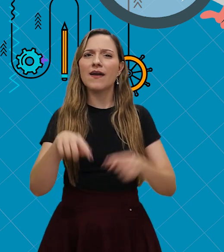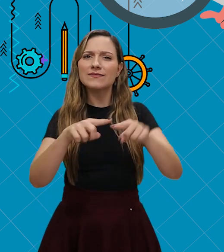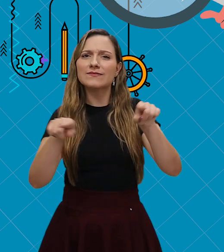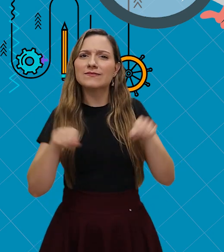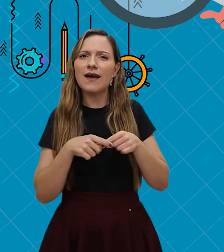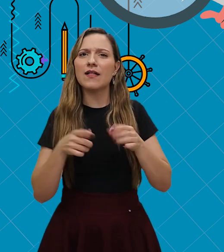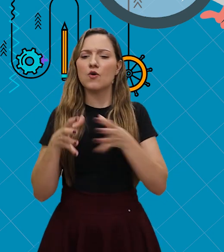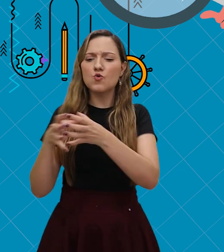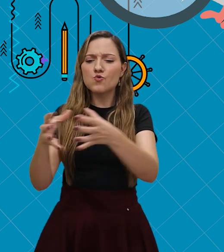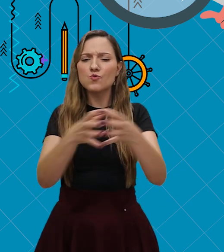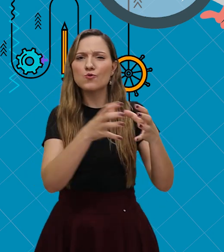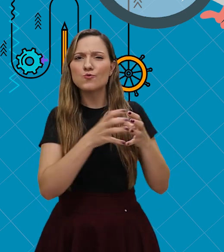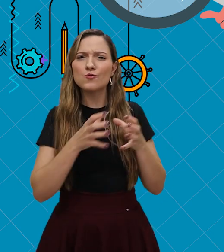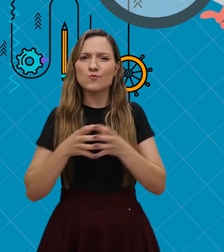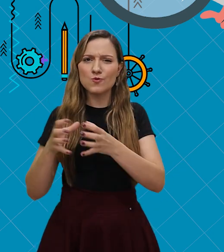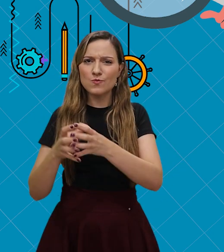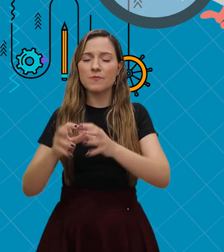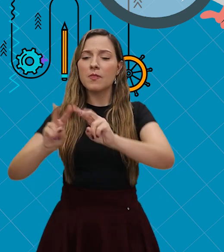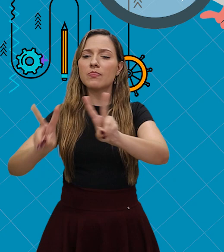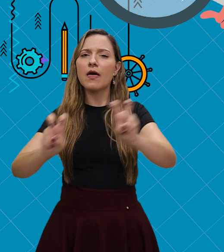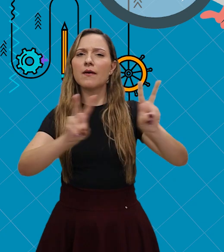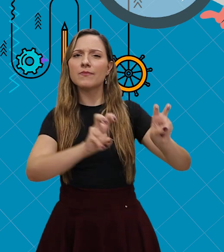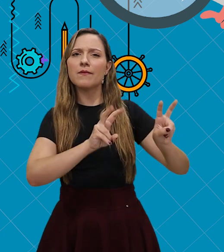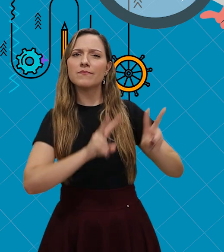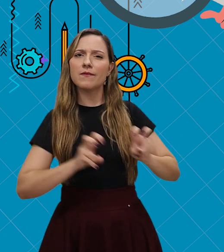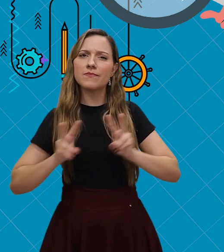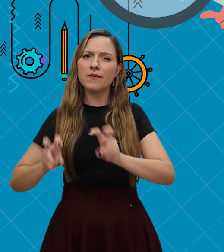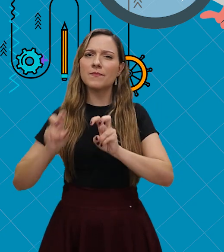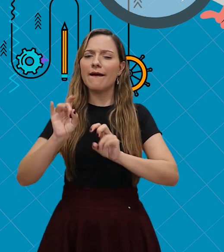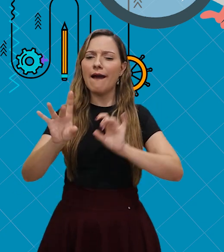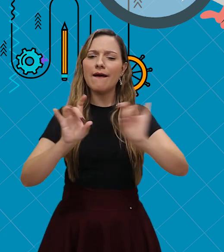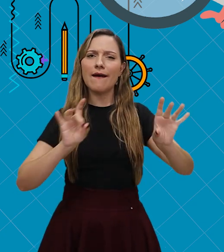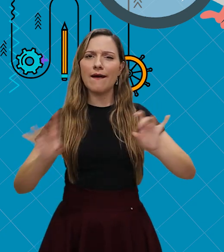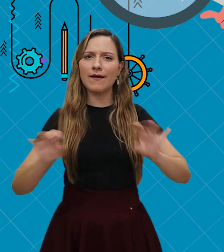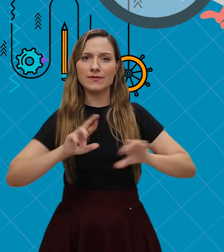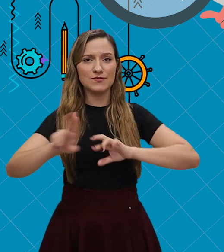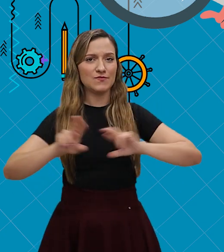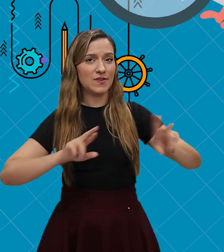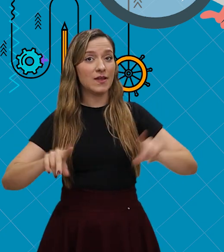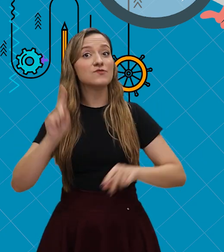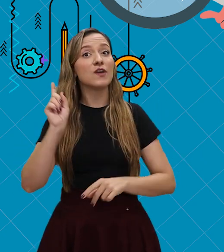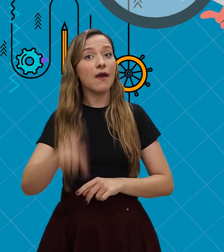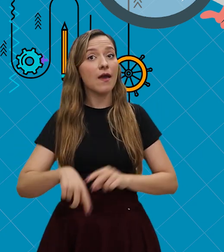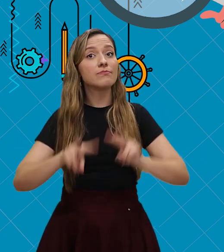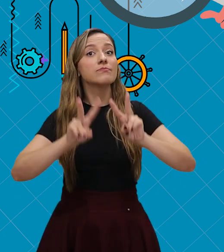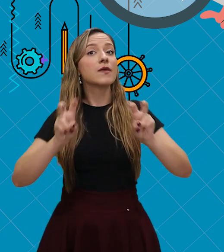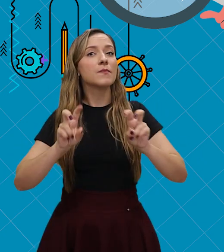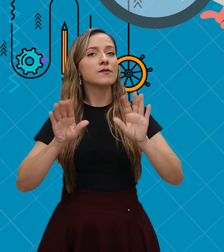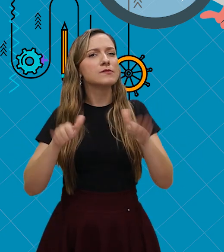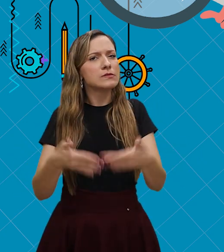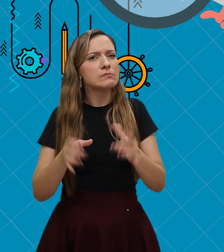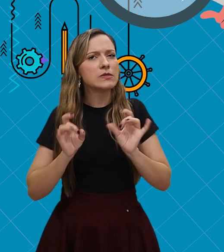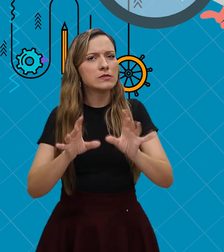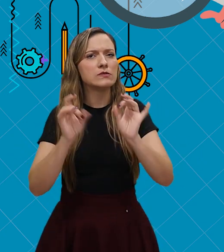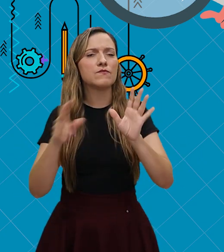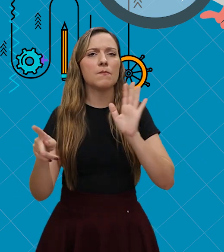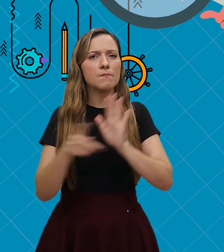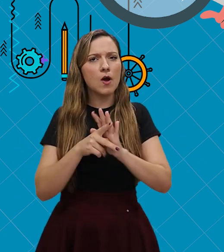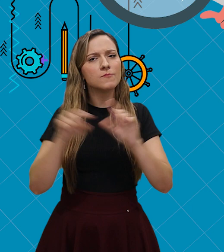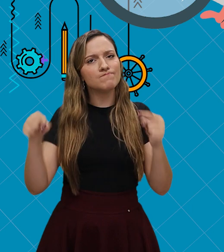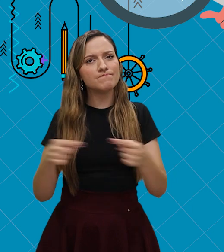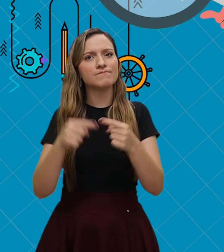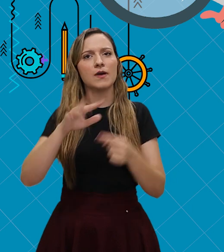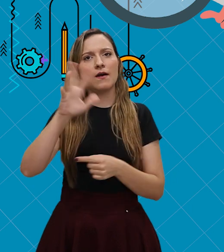pequenos grupos e atribua a cada grupo um tópico específico relacionado à União